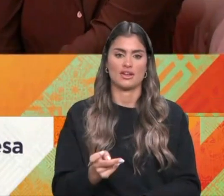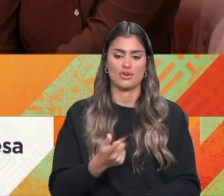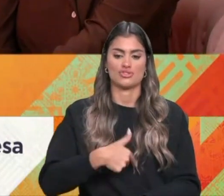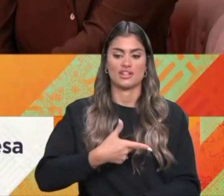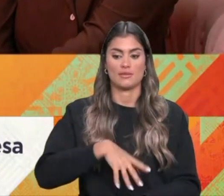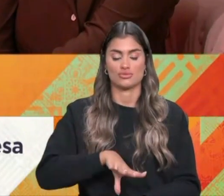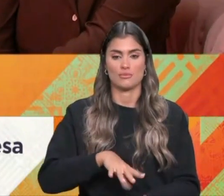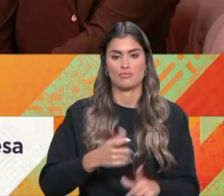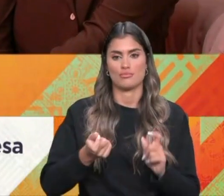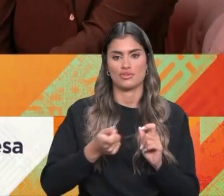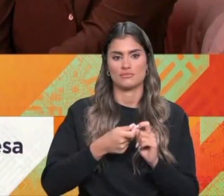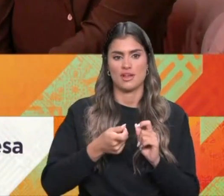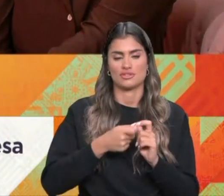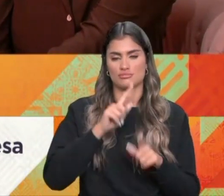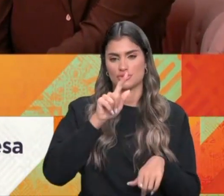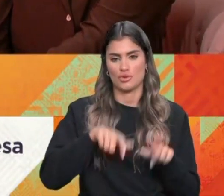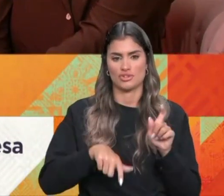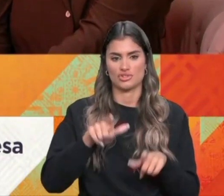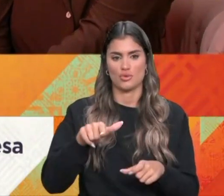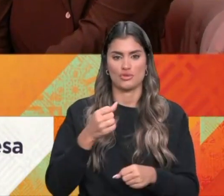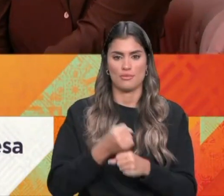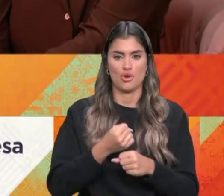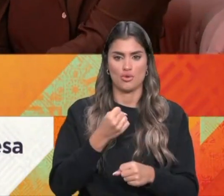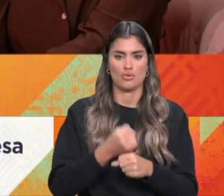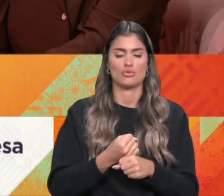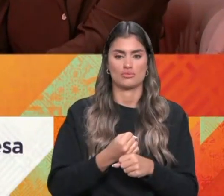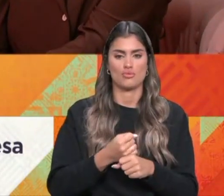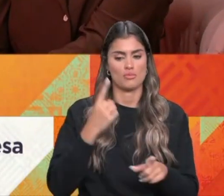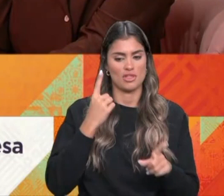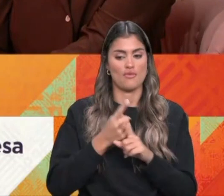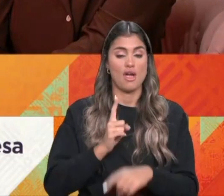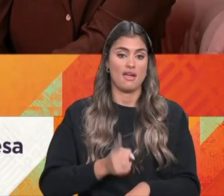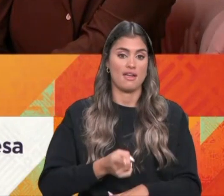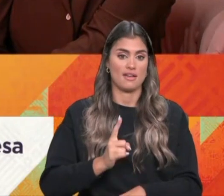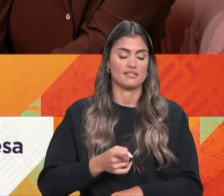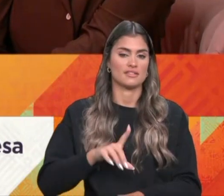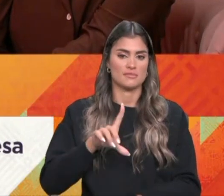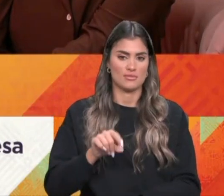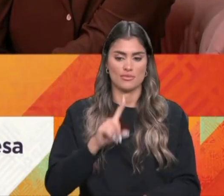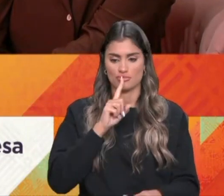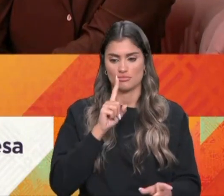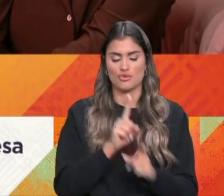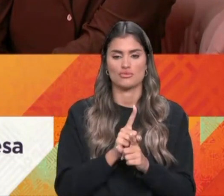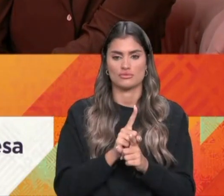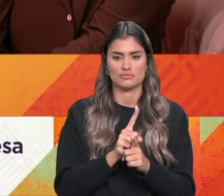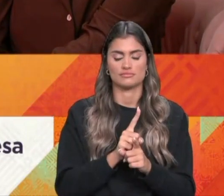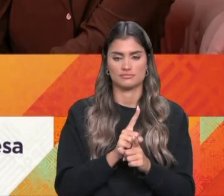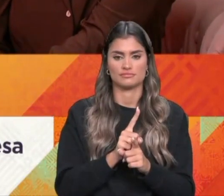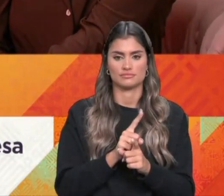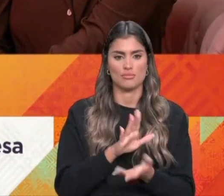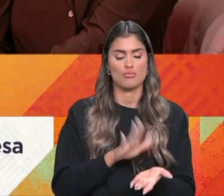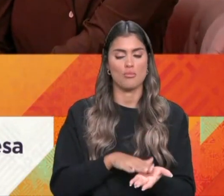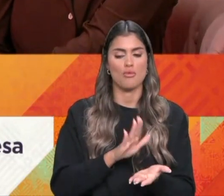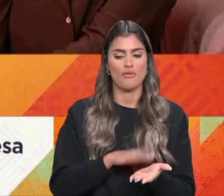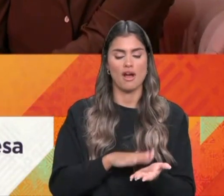aproximar o cidadão... E esse o trabalho do laboratório, o papel. laboratório. Mas também, em simultâneo, comprovar que um